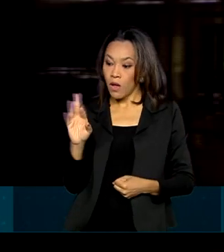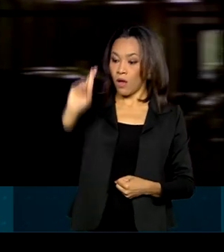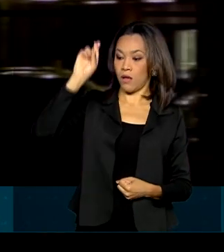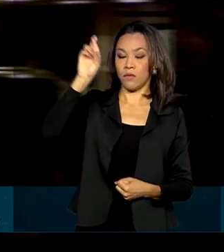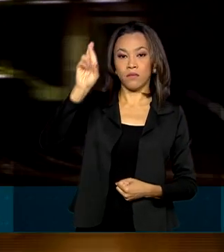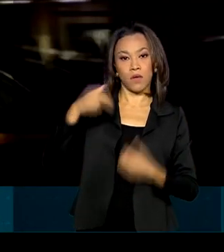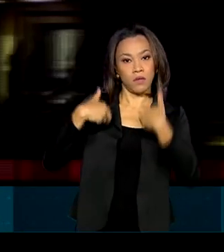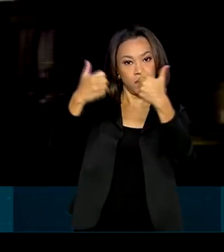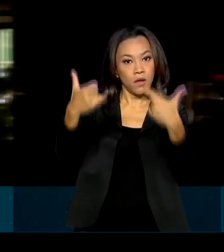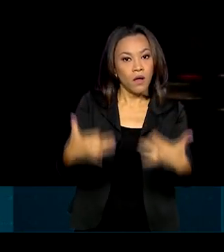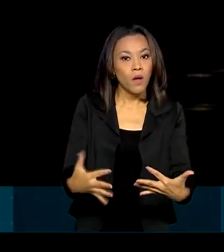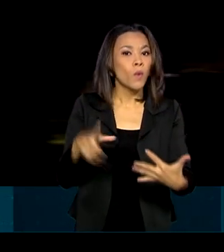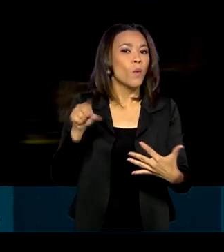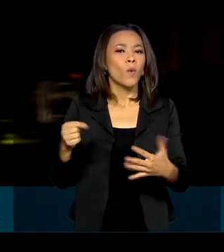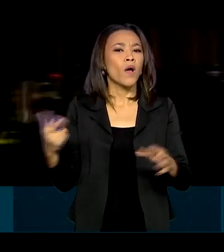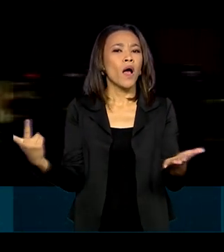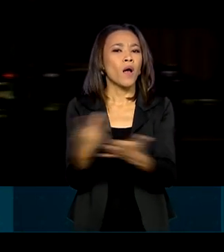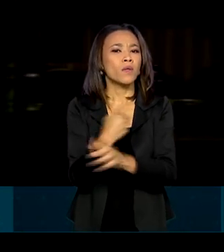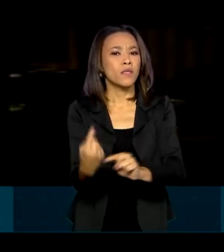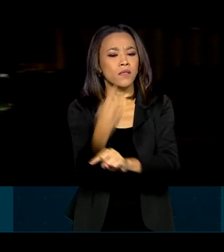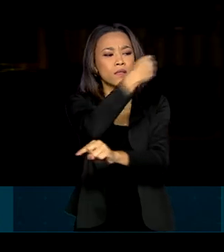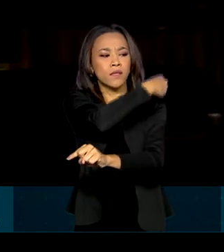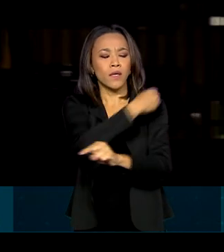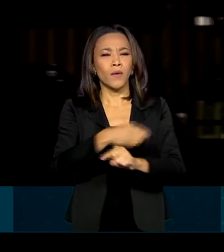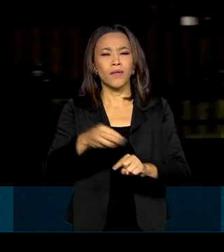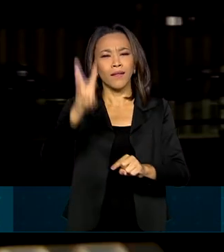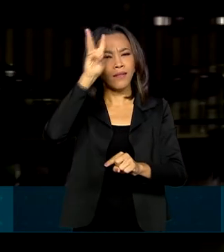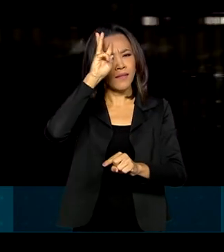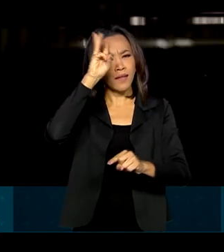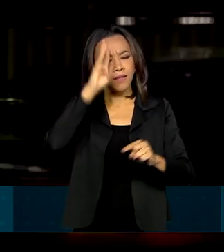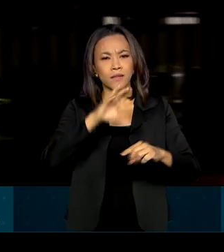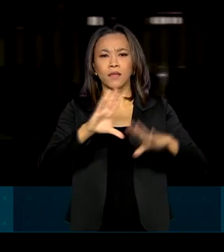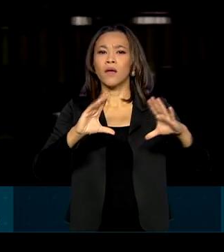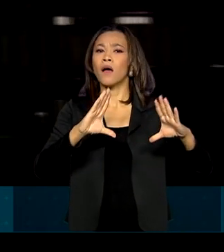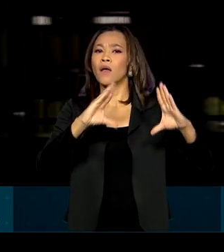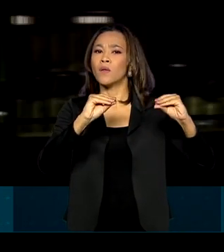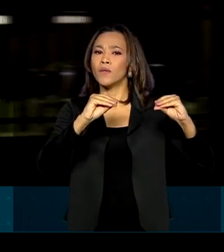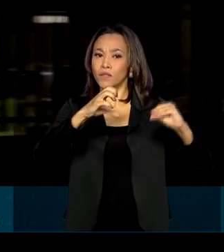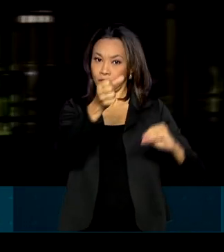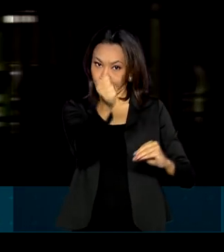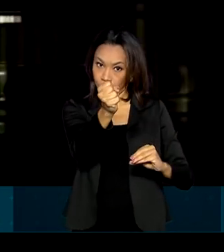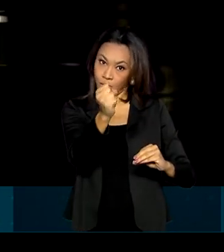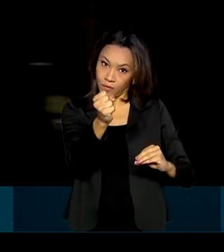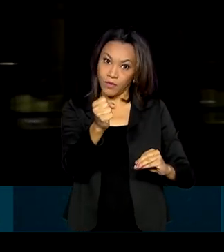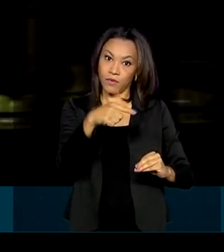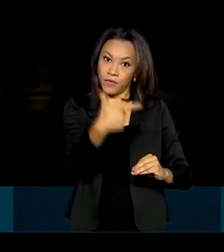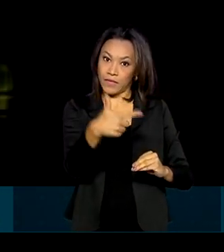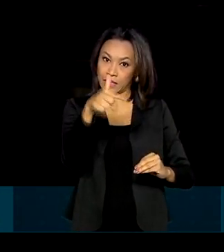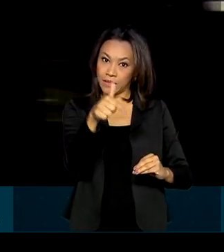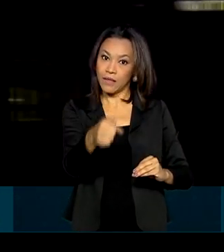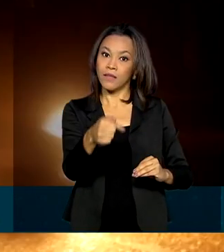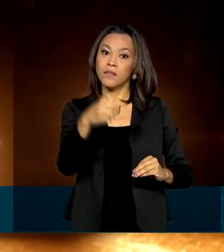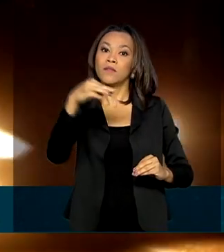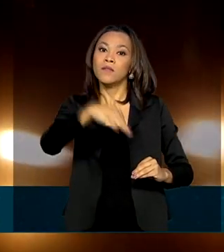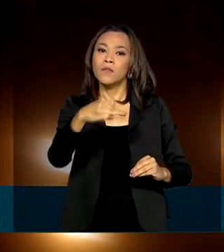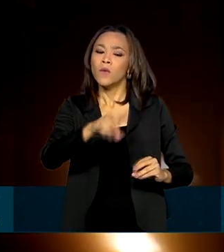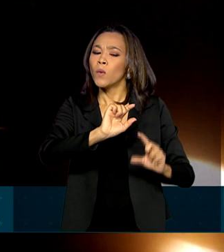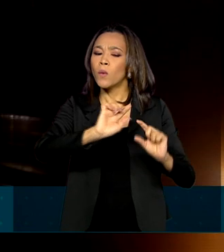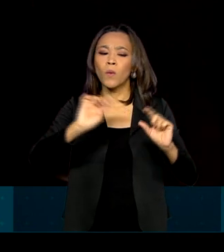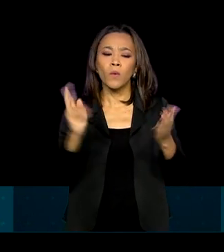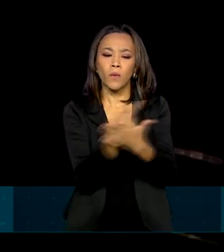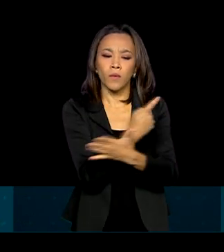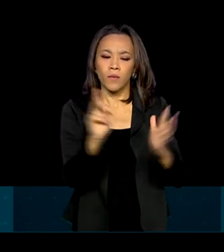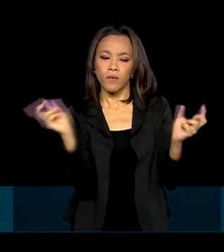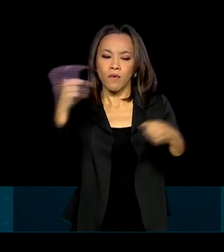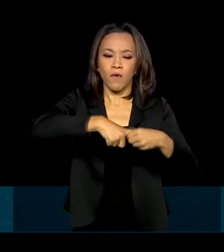instabilidade ocorreu na última terça-feira, às 8 horas e 27 minutos da noite. Quando foi iniciada a retomada da